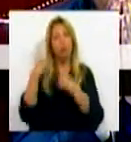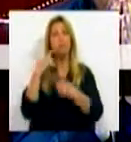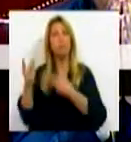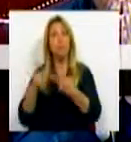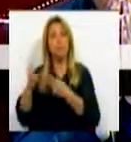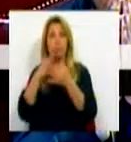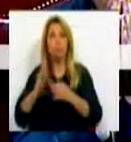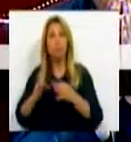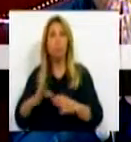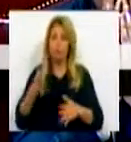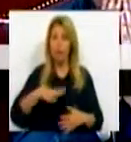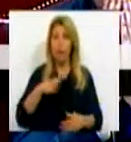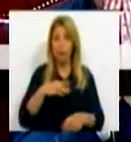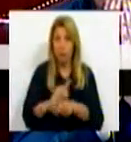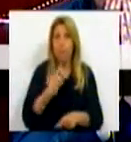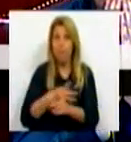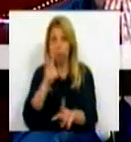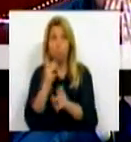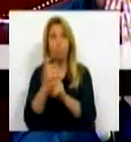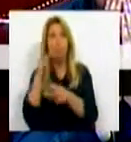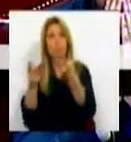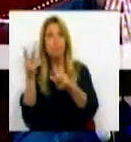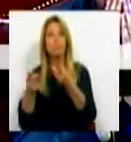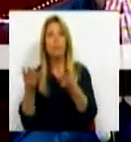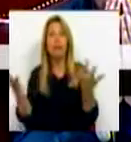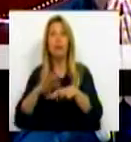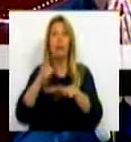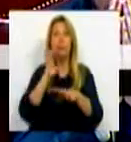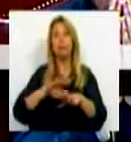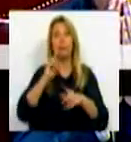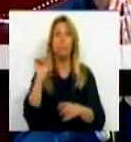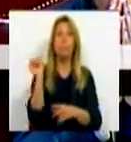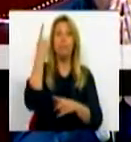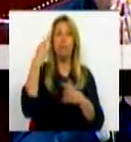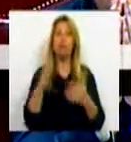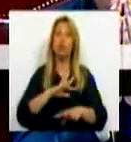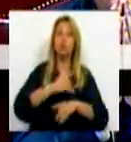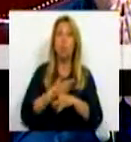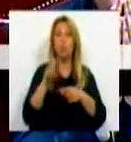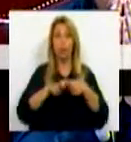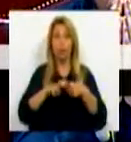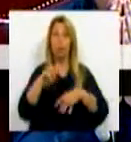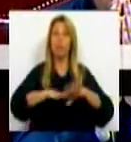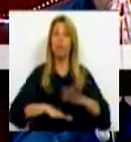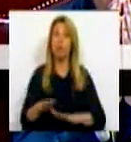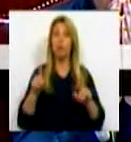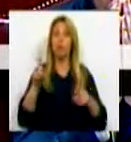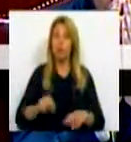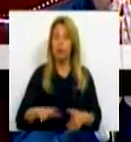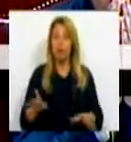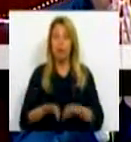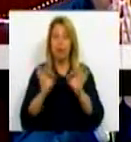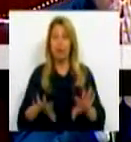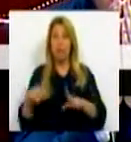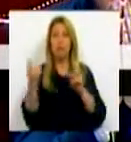queremos mesmo aferir e, para isso, o alargamos pela primeira vez a outras disciplinas e também respeitamos este ano, como aqui também foi debatido